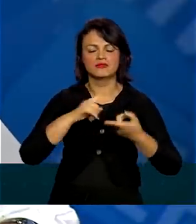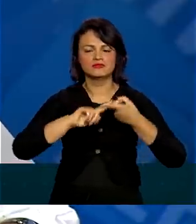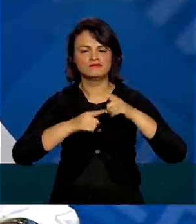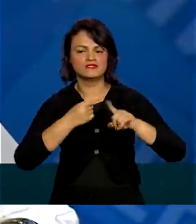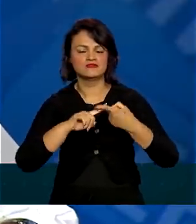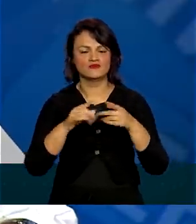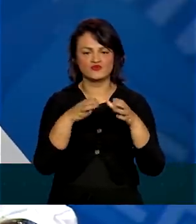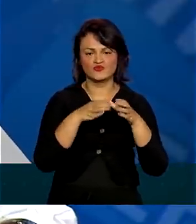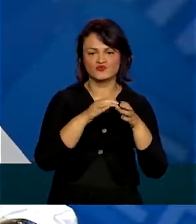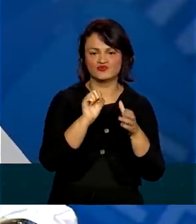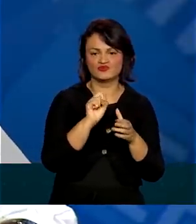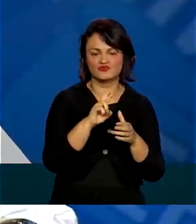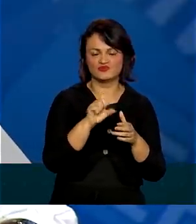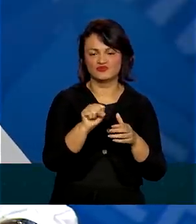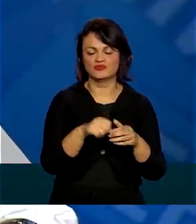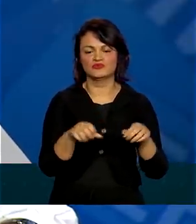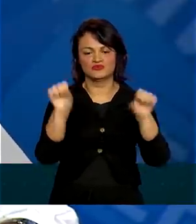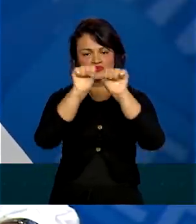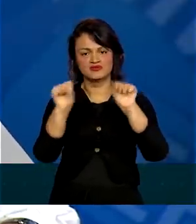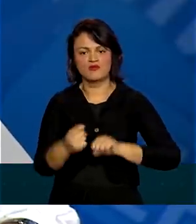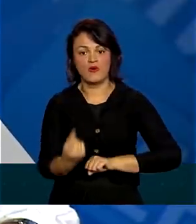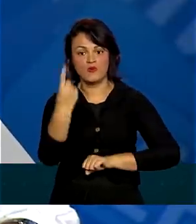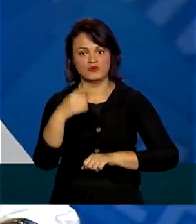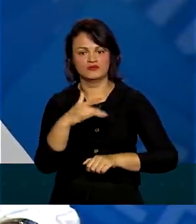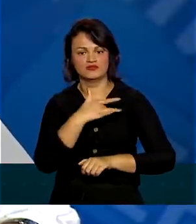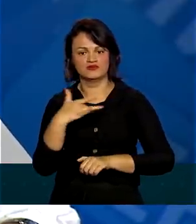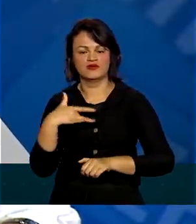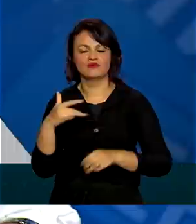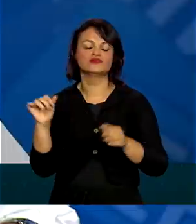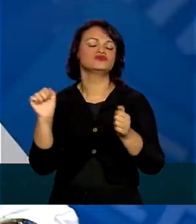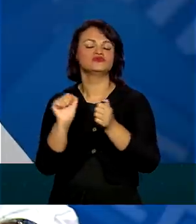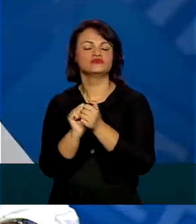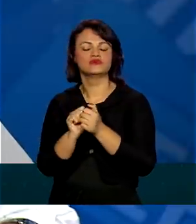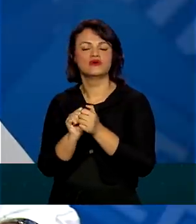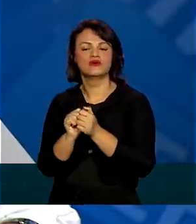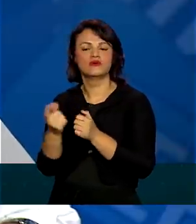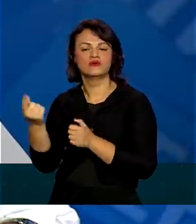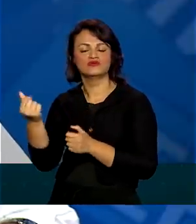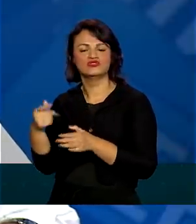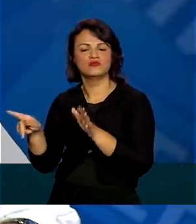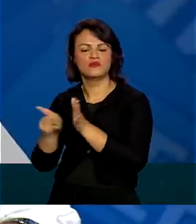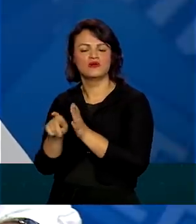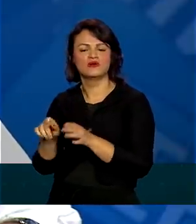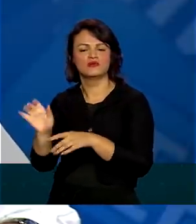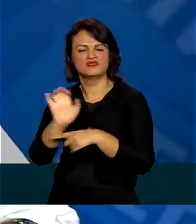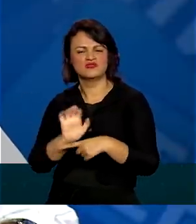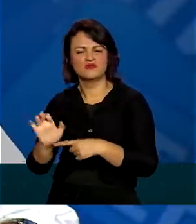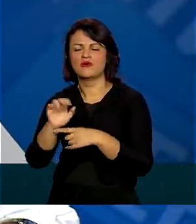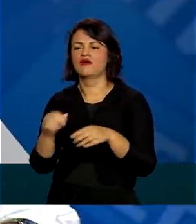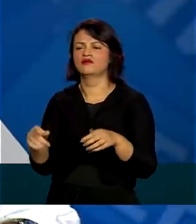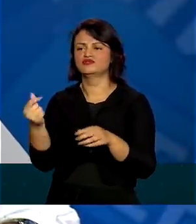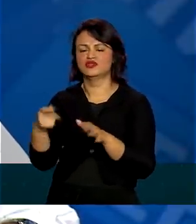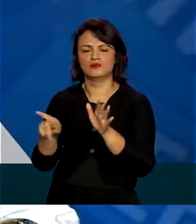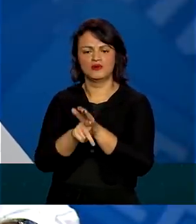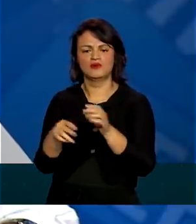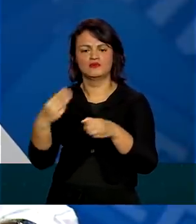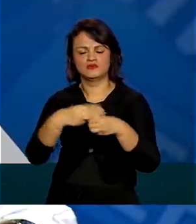do SUS, o nosso Sistema Único de Saúde, com o seu fundo nacional, fundo estadual, fundo municipal,